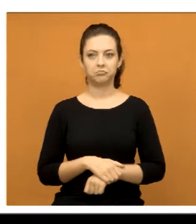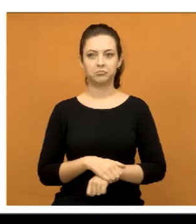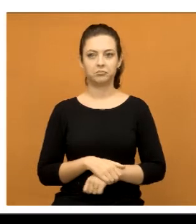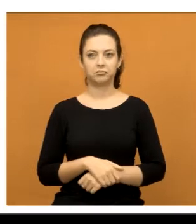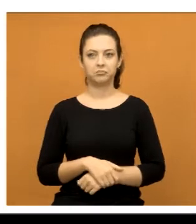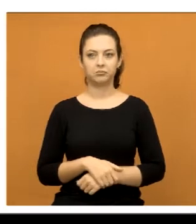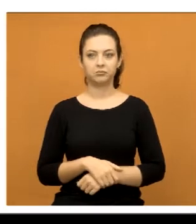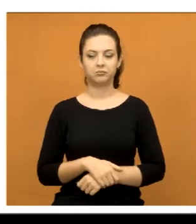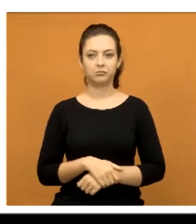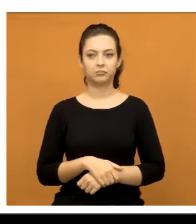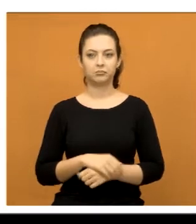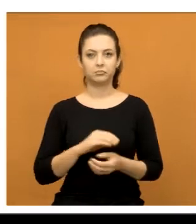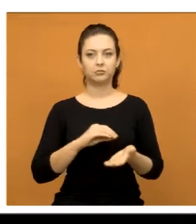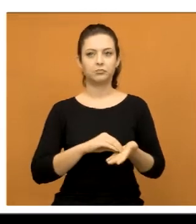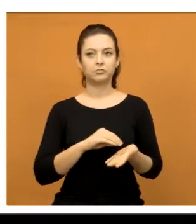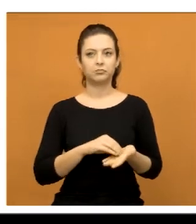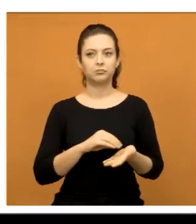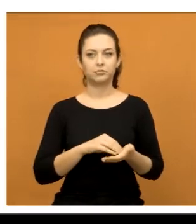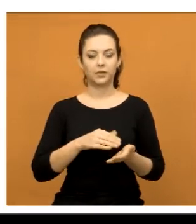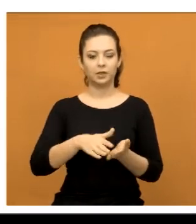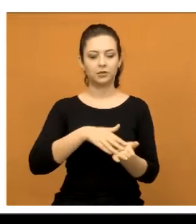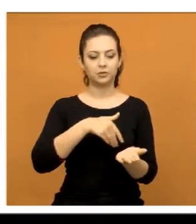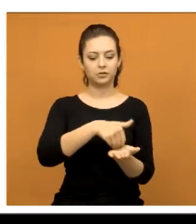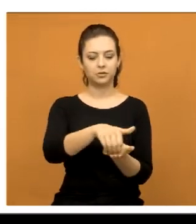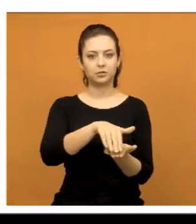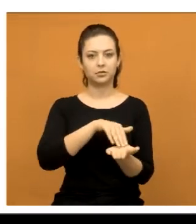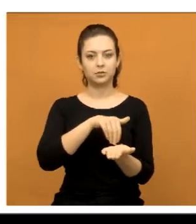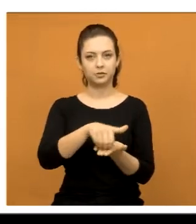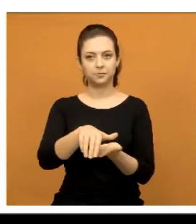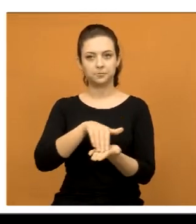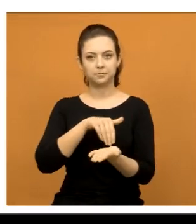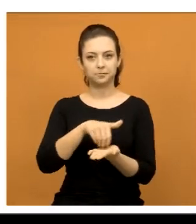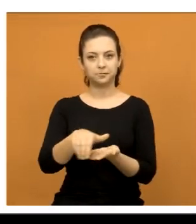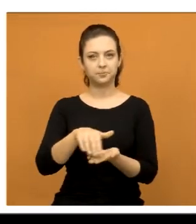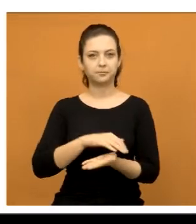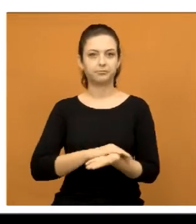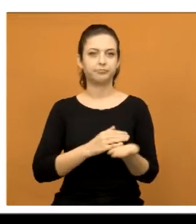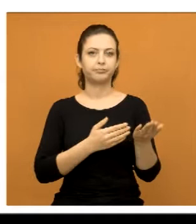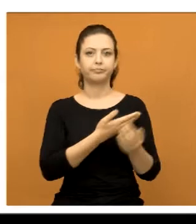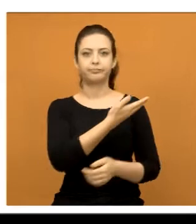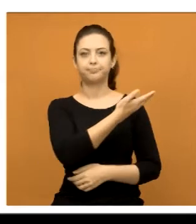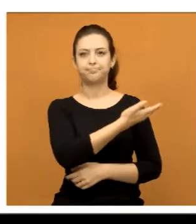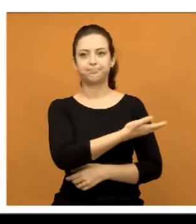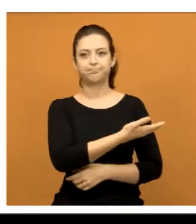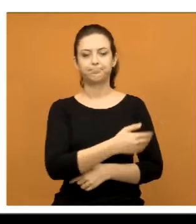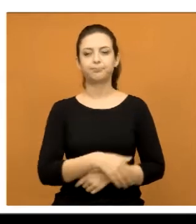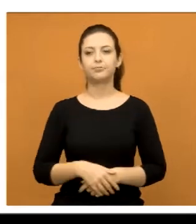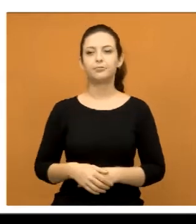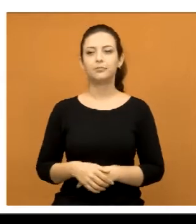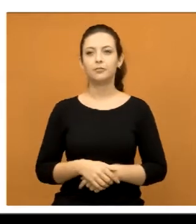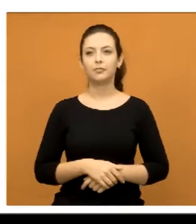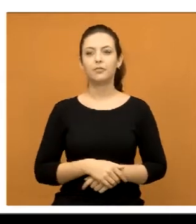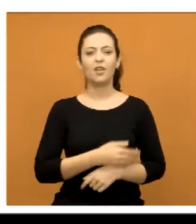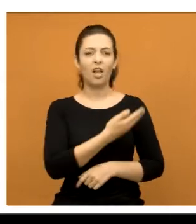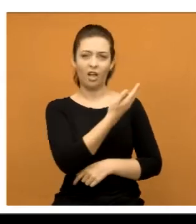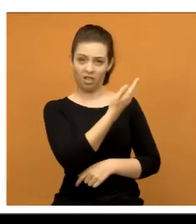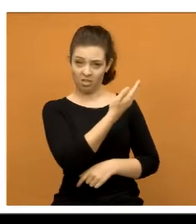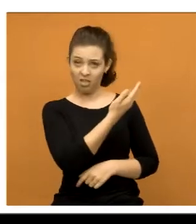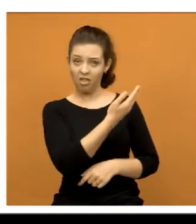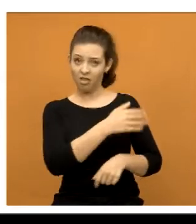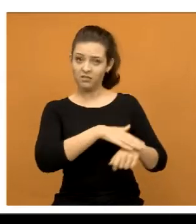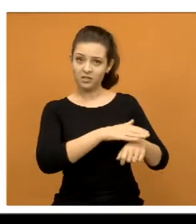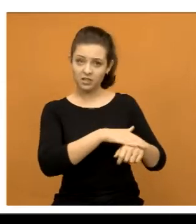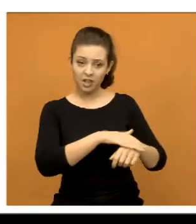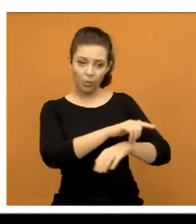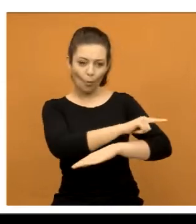A foto 6. Falta de pintura de faixa na avenida São Jorge, cidade de Salvador. Aí eles fizeram